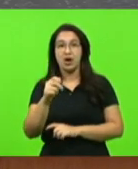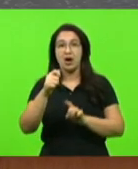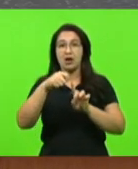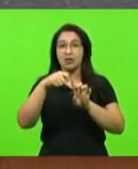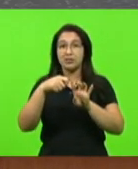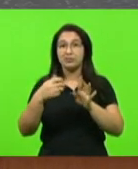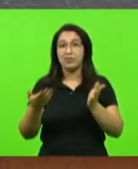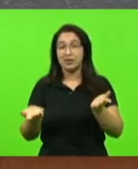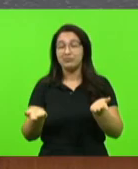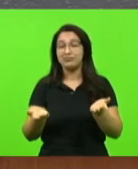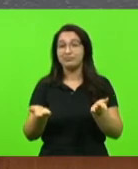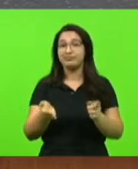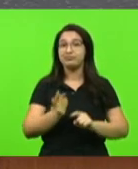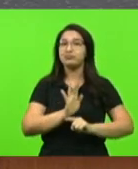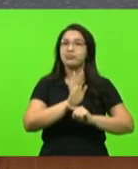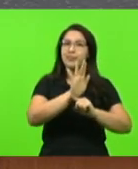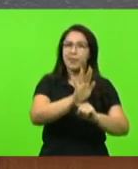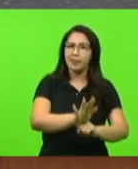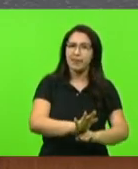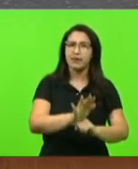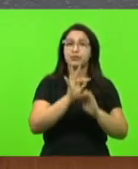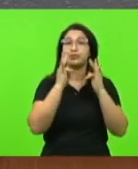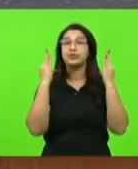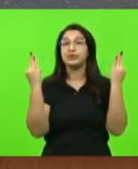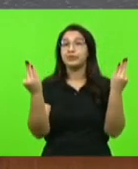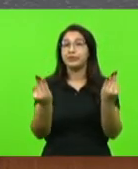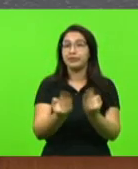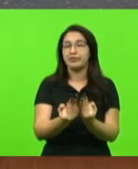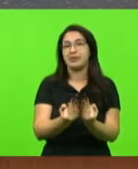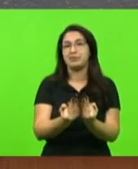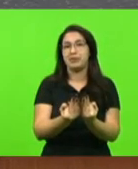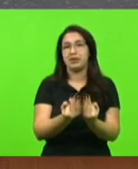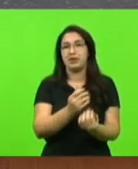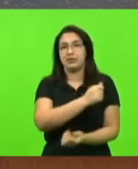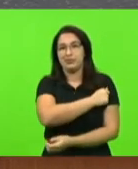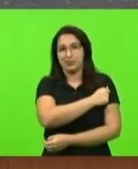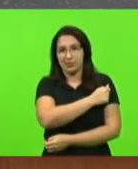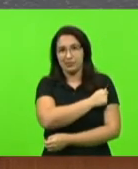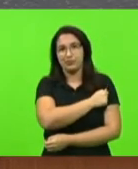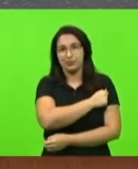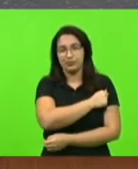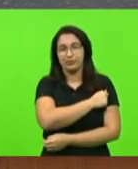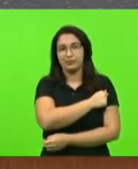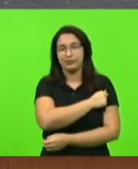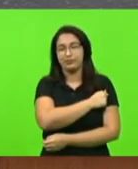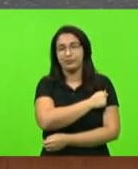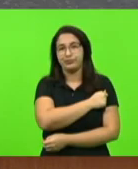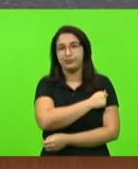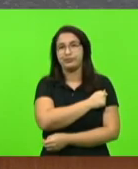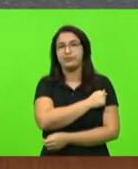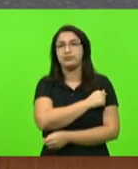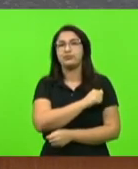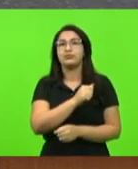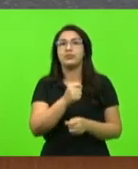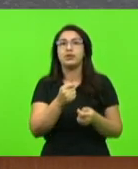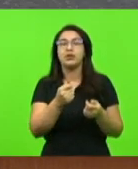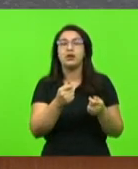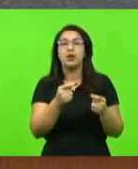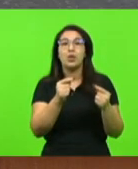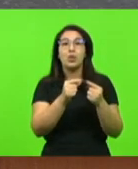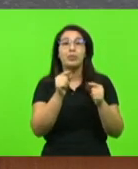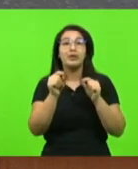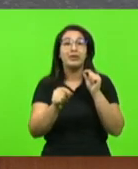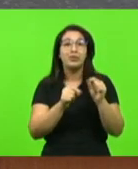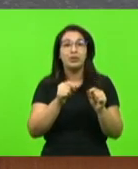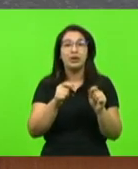vai para para a família e para representar renda, comida na mesa também